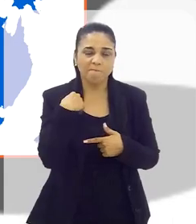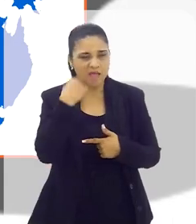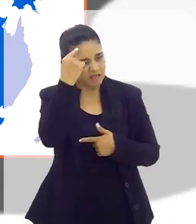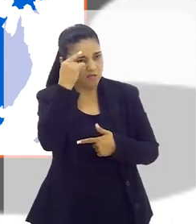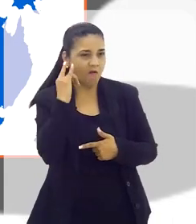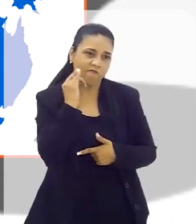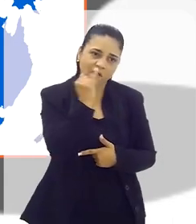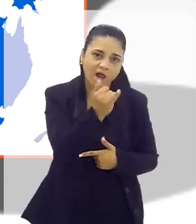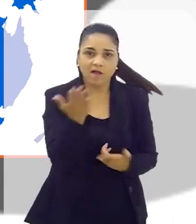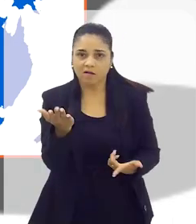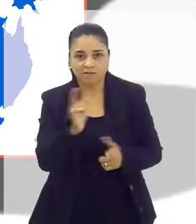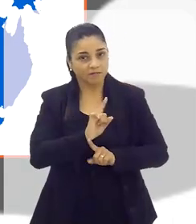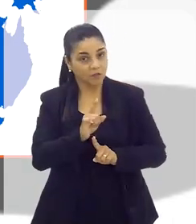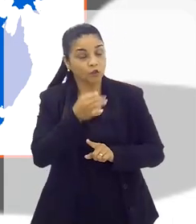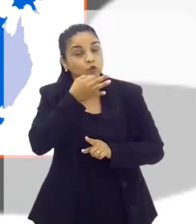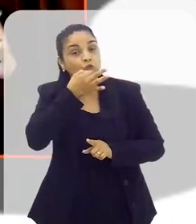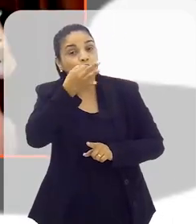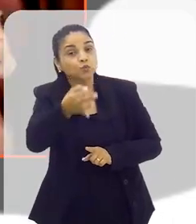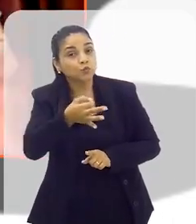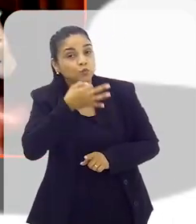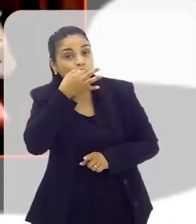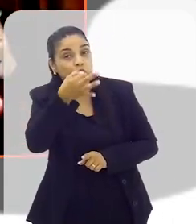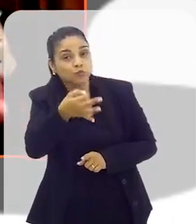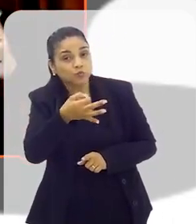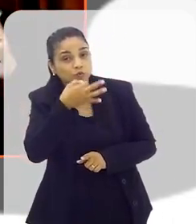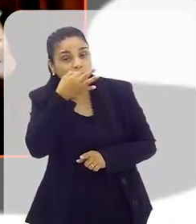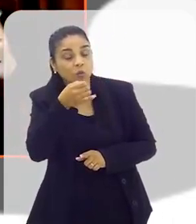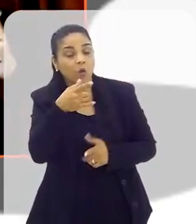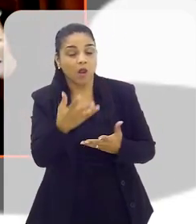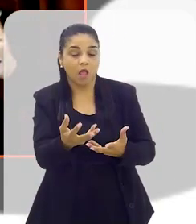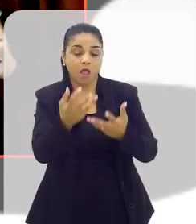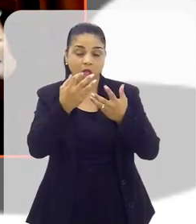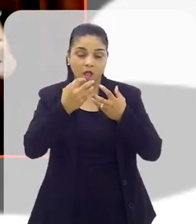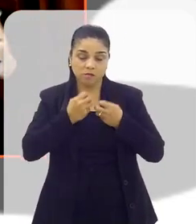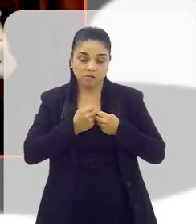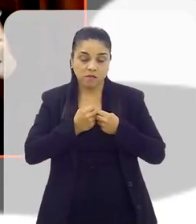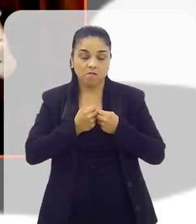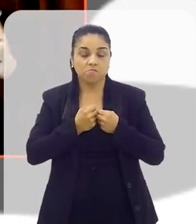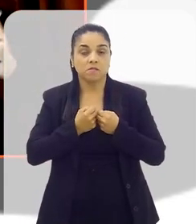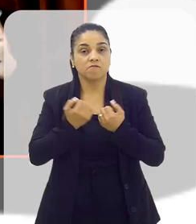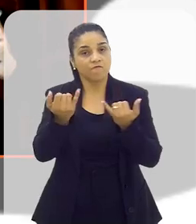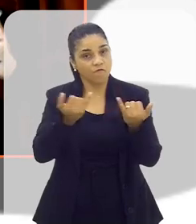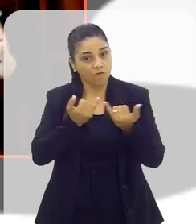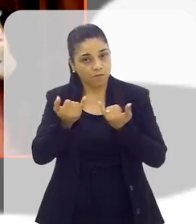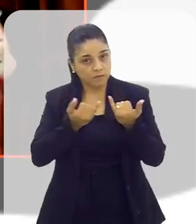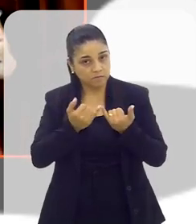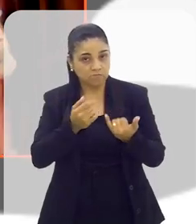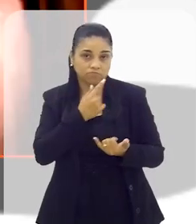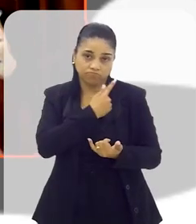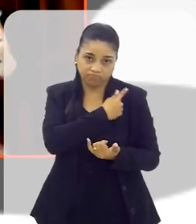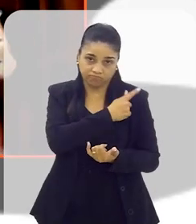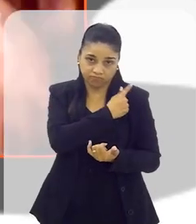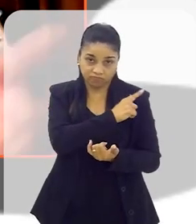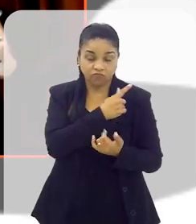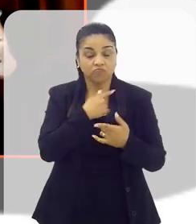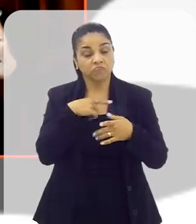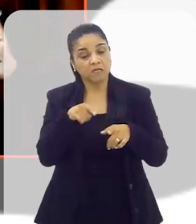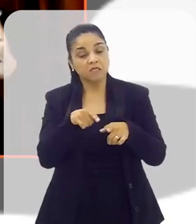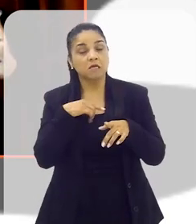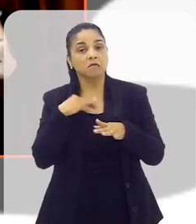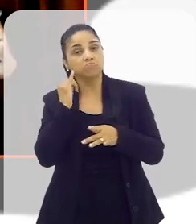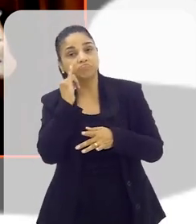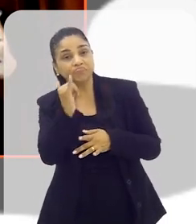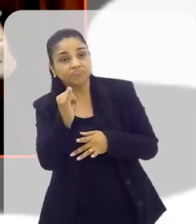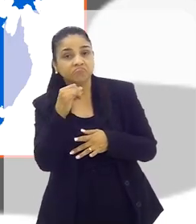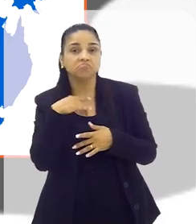do aquilo que a gente pensa. Não, não é? A gente vai sugerir, ele, na realidade, recebe as informações e pode tratá-las da forma que